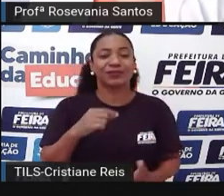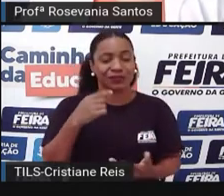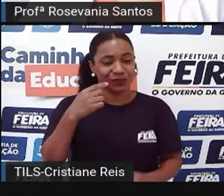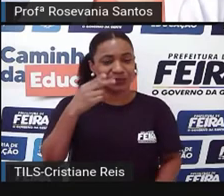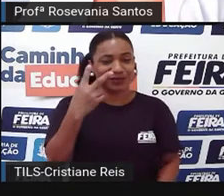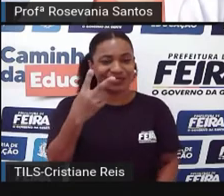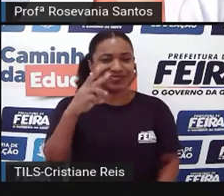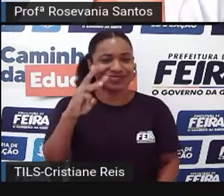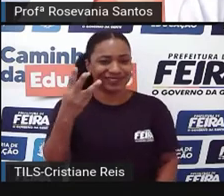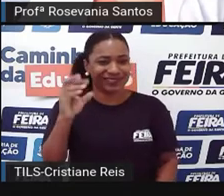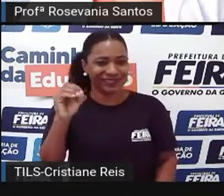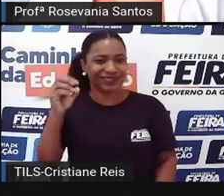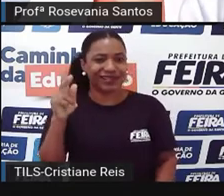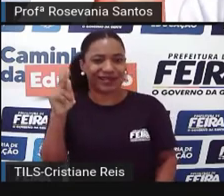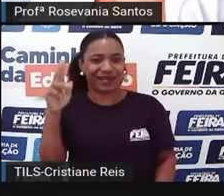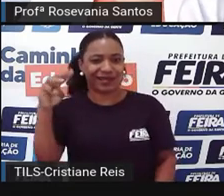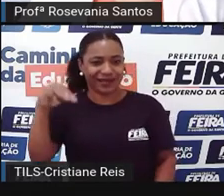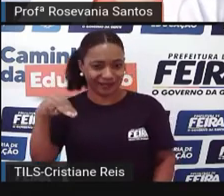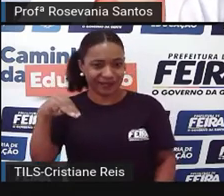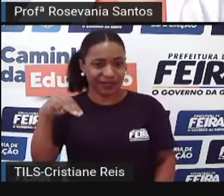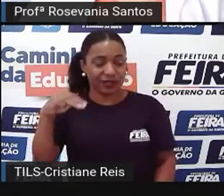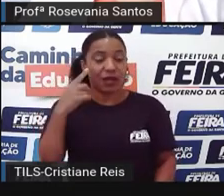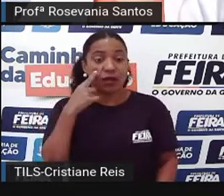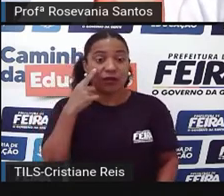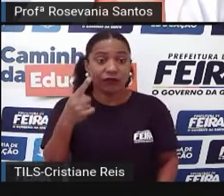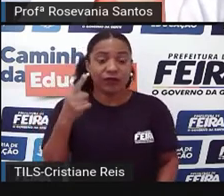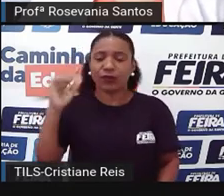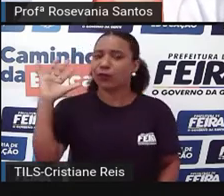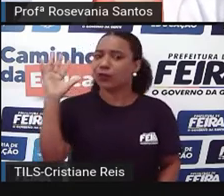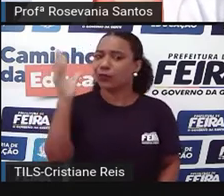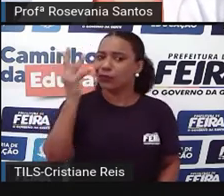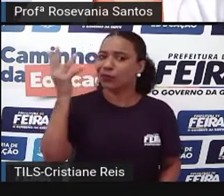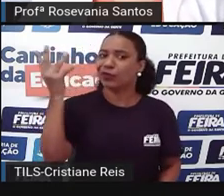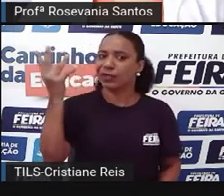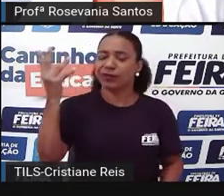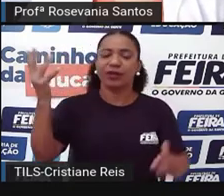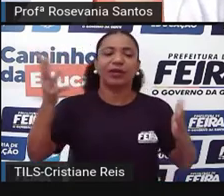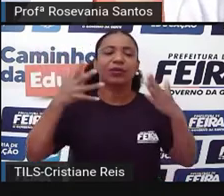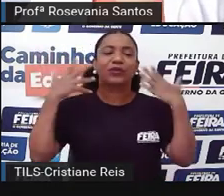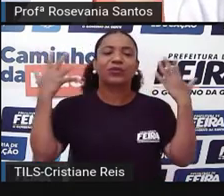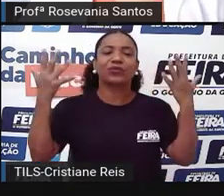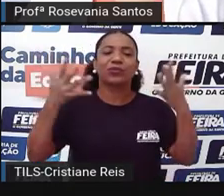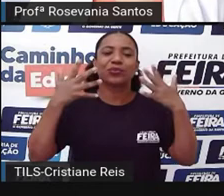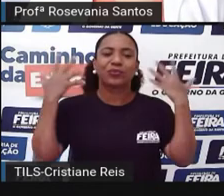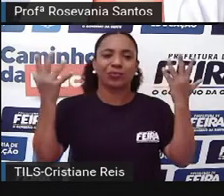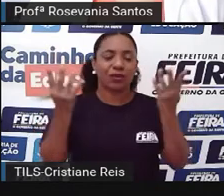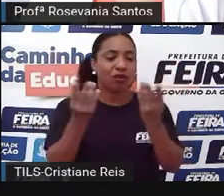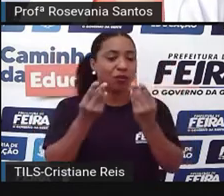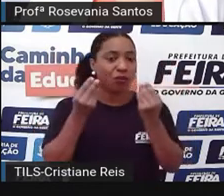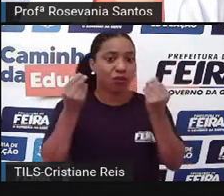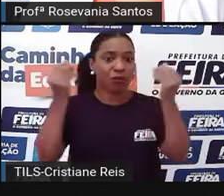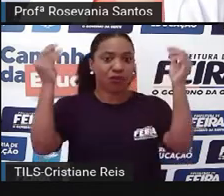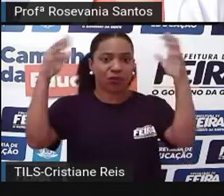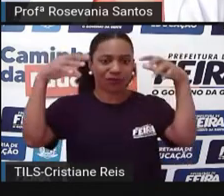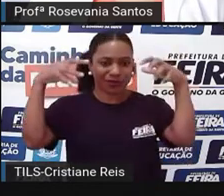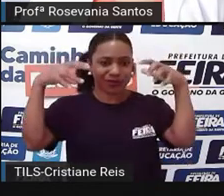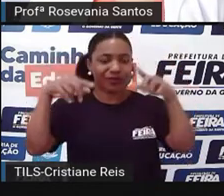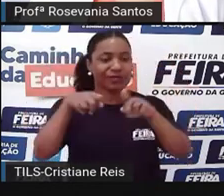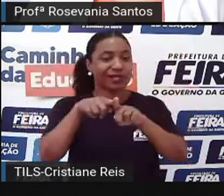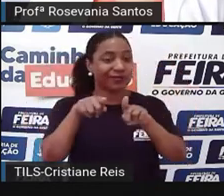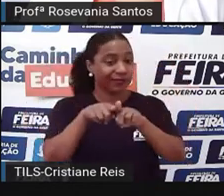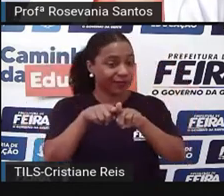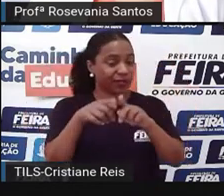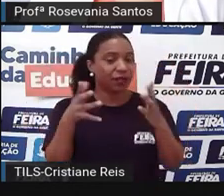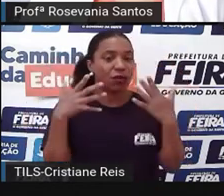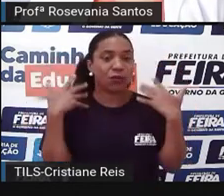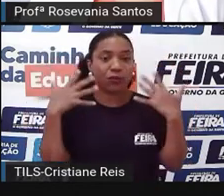clima, eu tenho o tropical úmido, eu tenho o clima tropical e eu tenho o semiárido. Olha o que eu falei aqui, ó, a